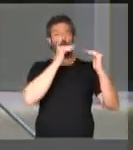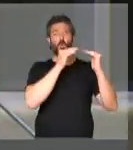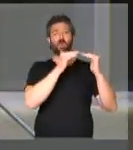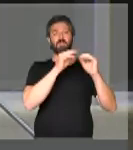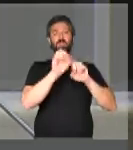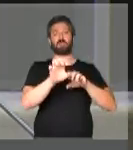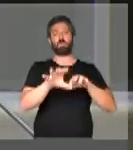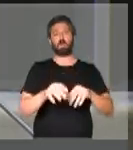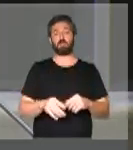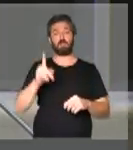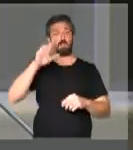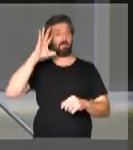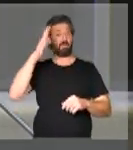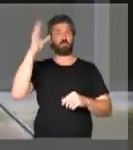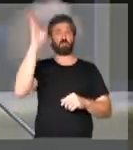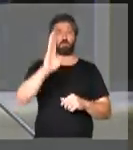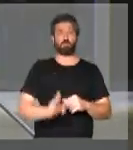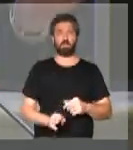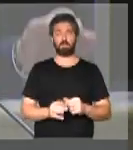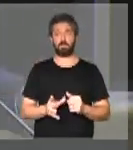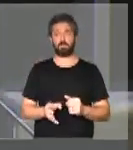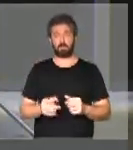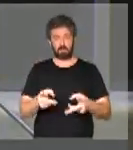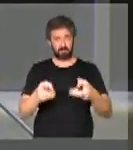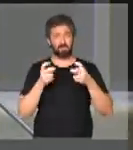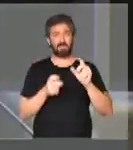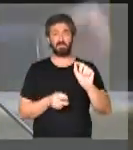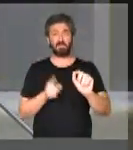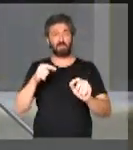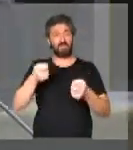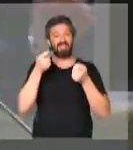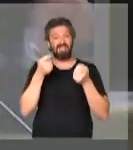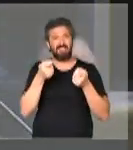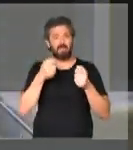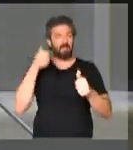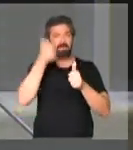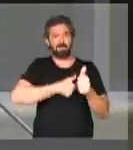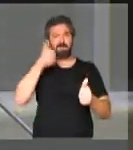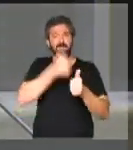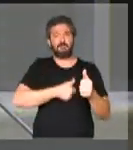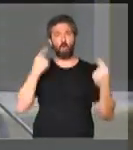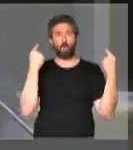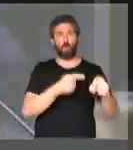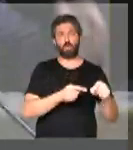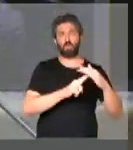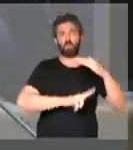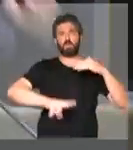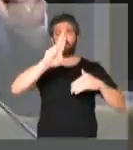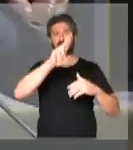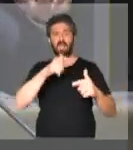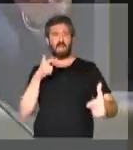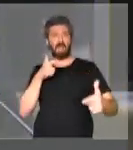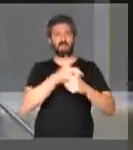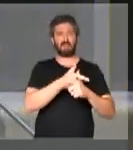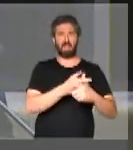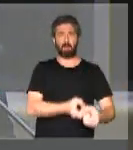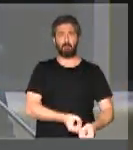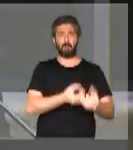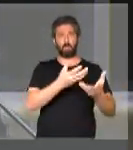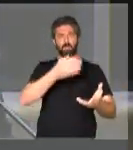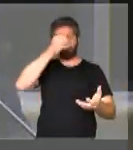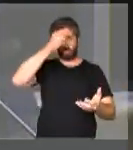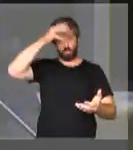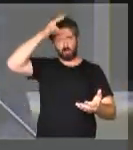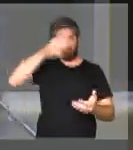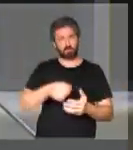de que a educação é a saída para o Brasil. O que se percebe é uma tentativa de perseguir as universidades, de atacar a produção de